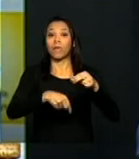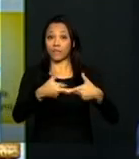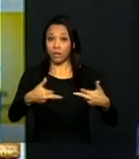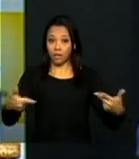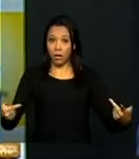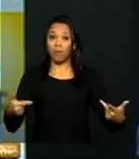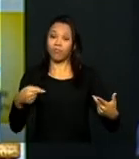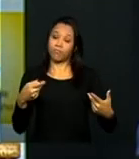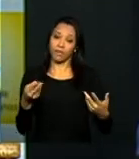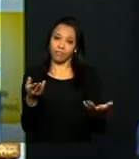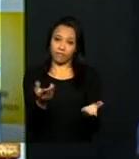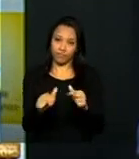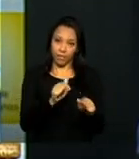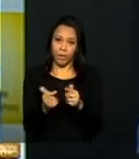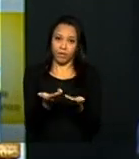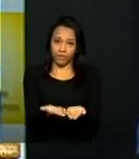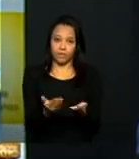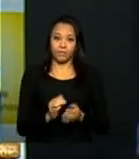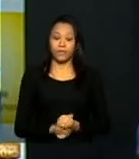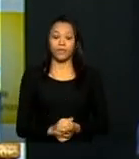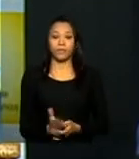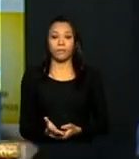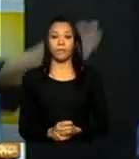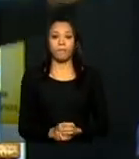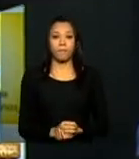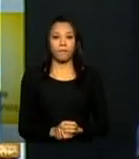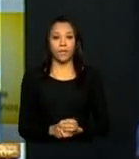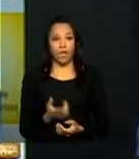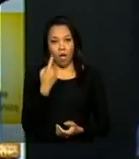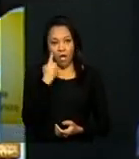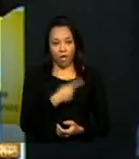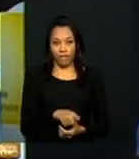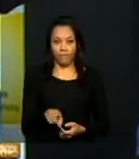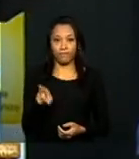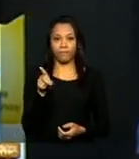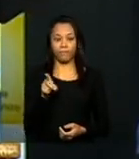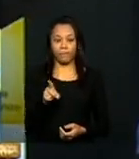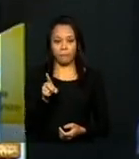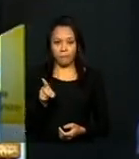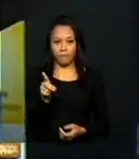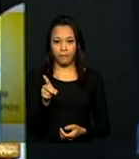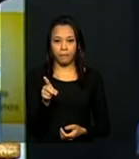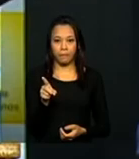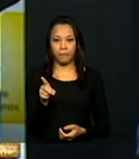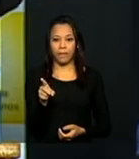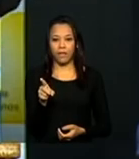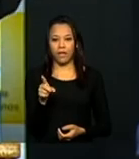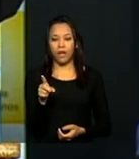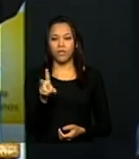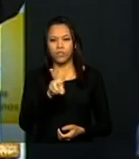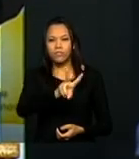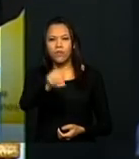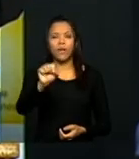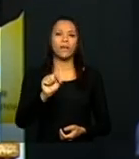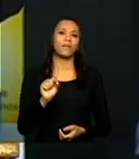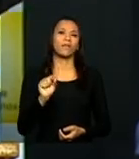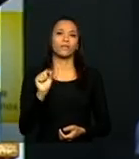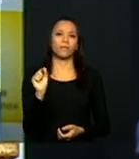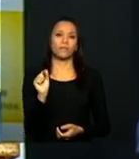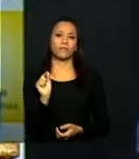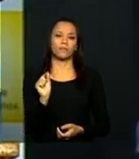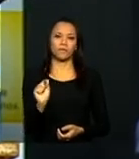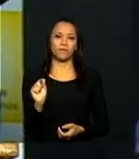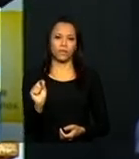trabalhar com isso. Bom, aqui nessa home, a gente vai ter como